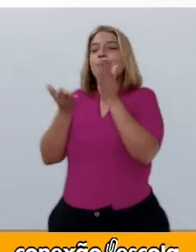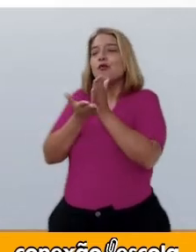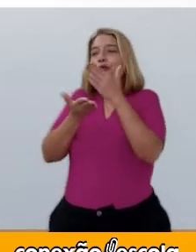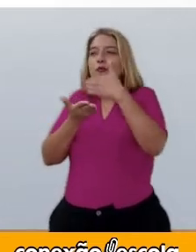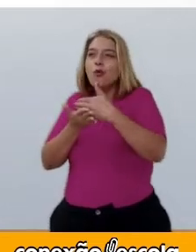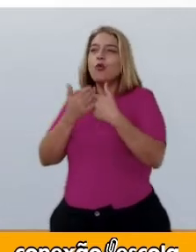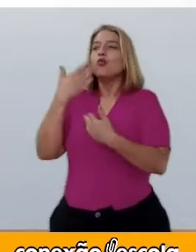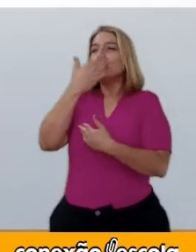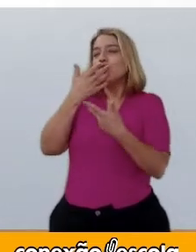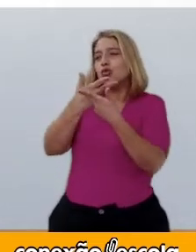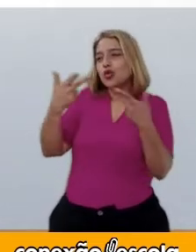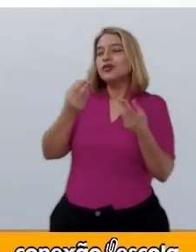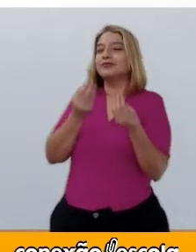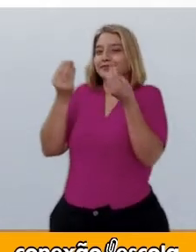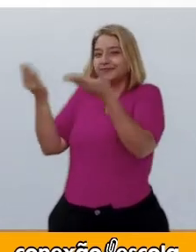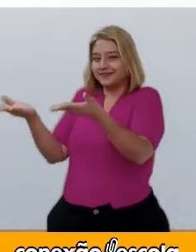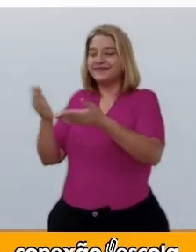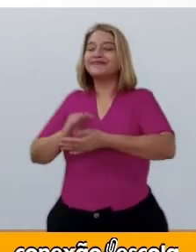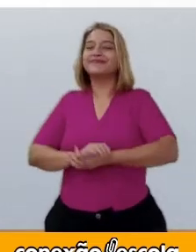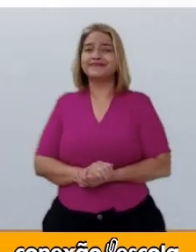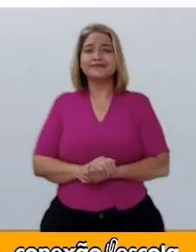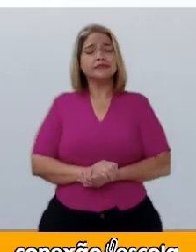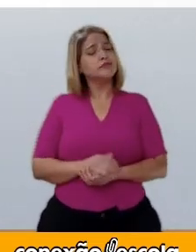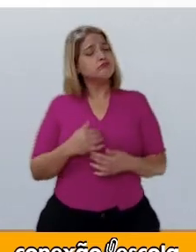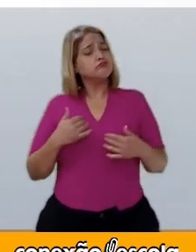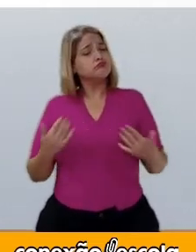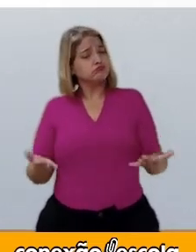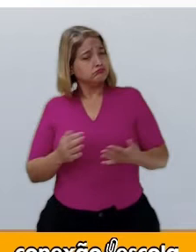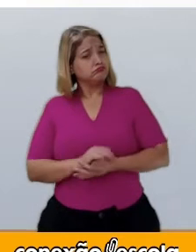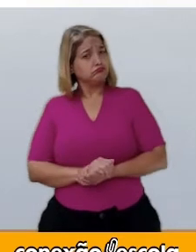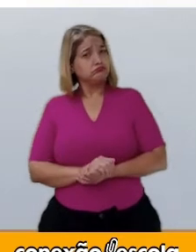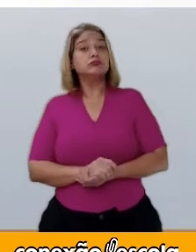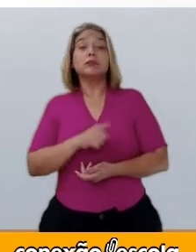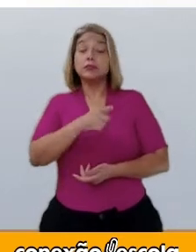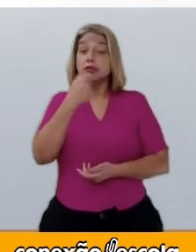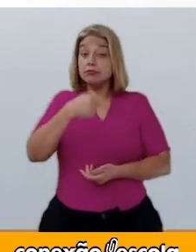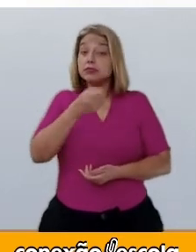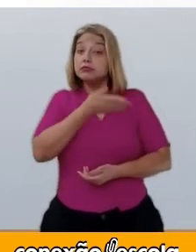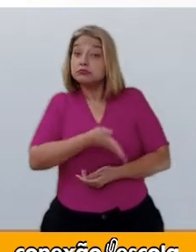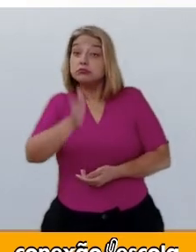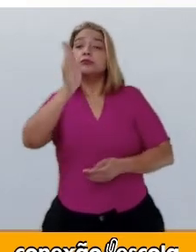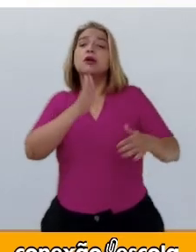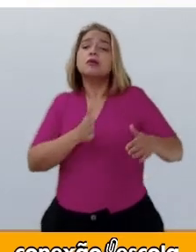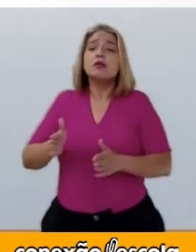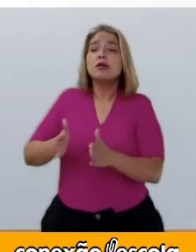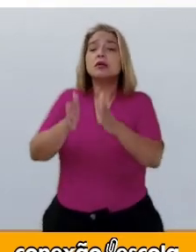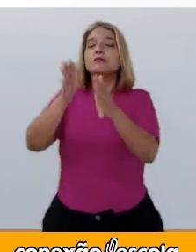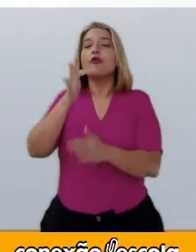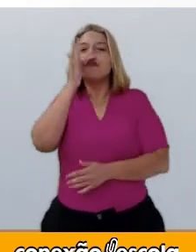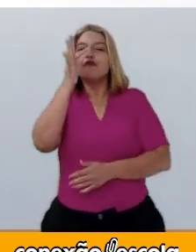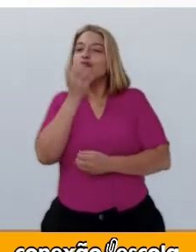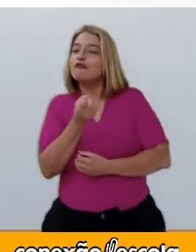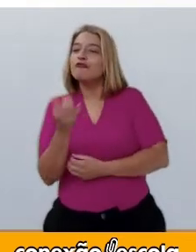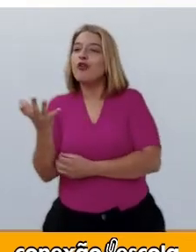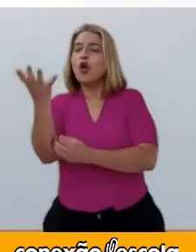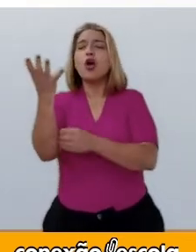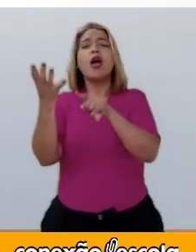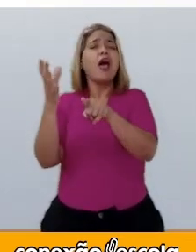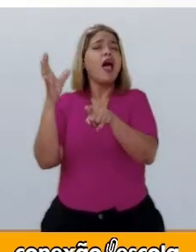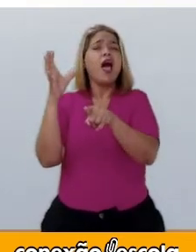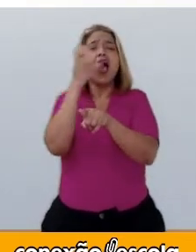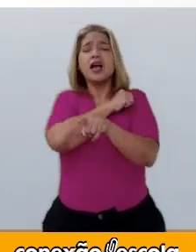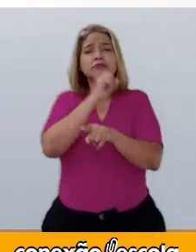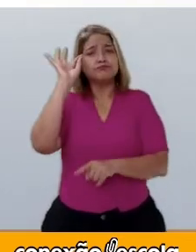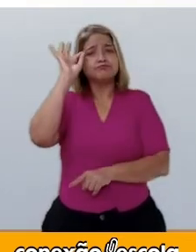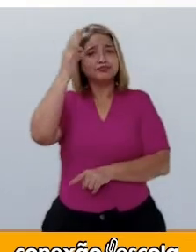e doce para ela. Ora, vá pelo caminho das flores, menina. É mais curto,